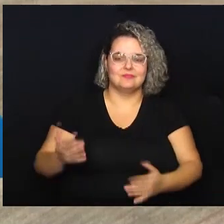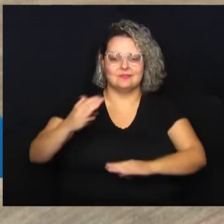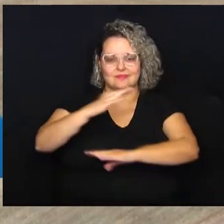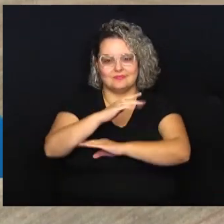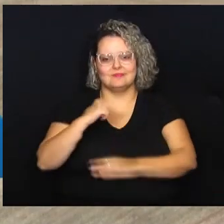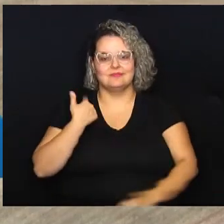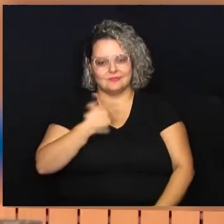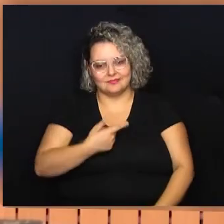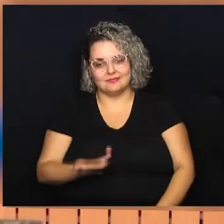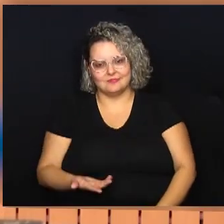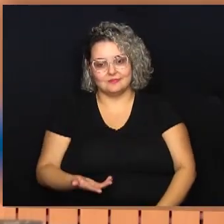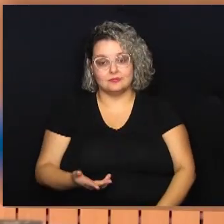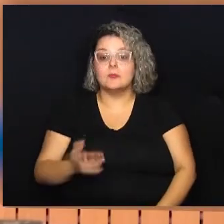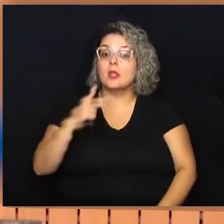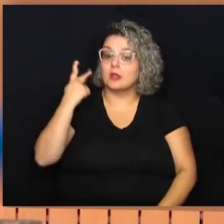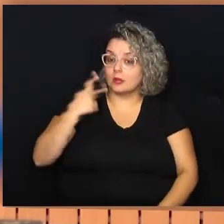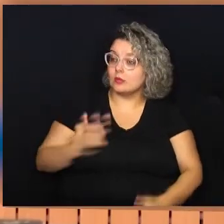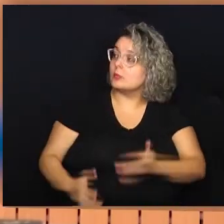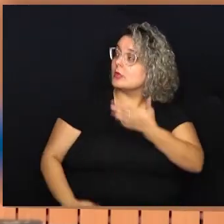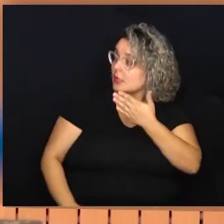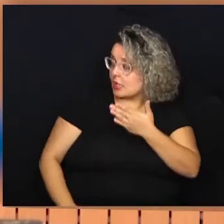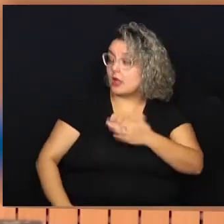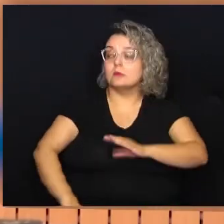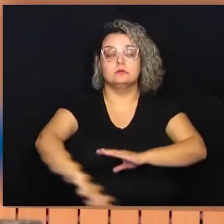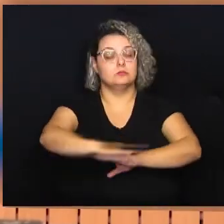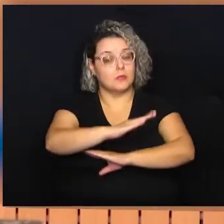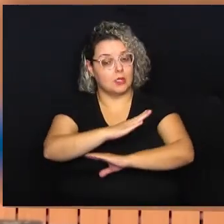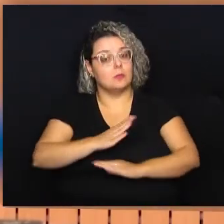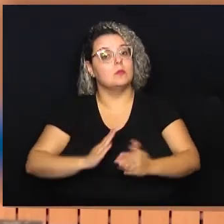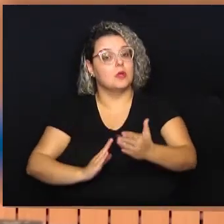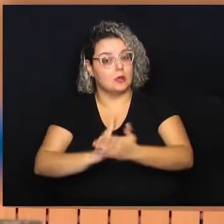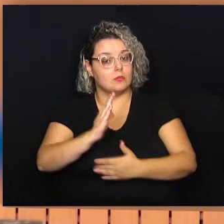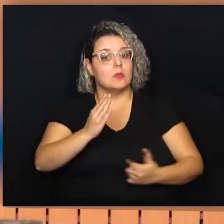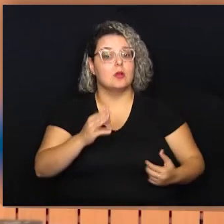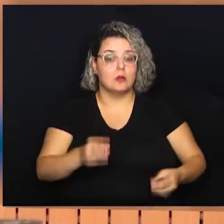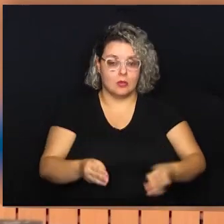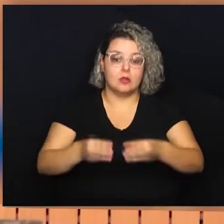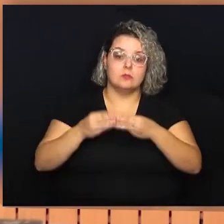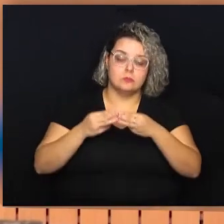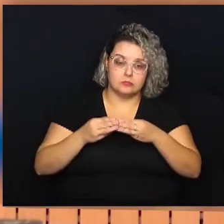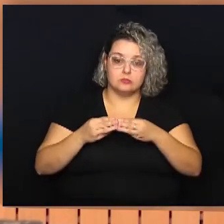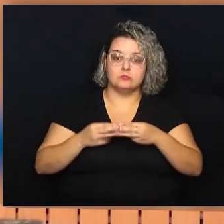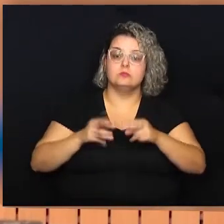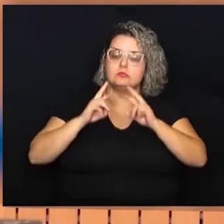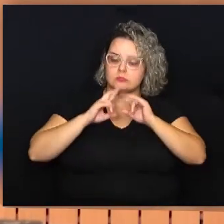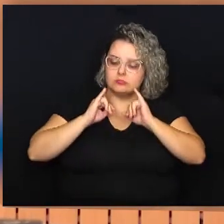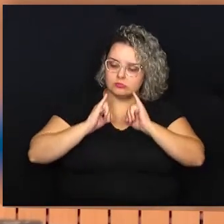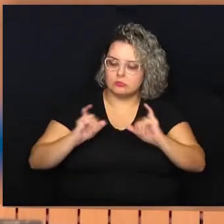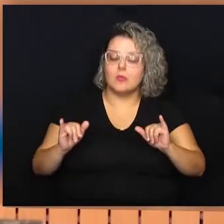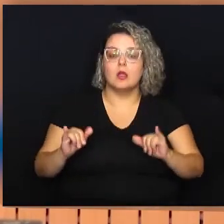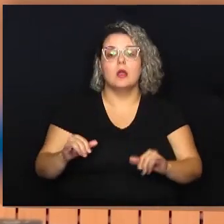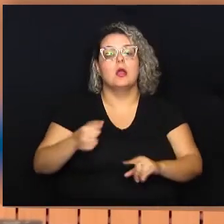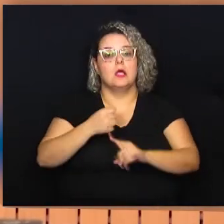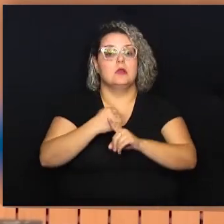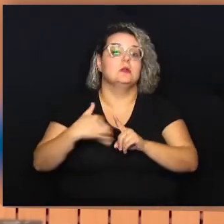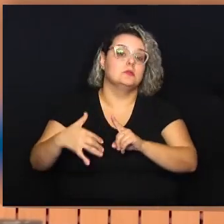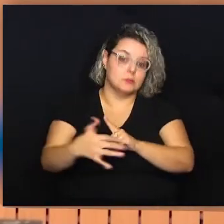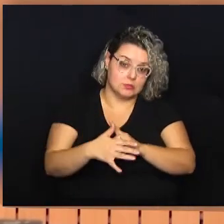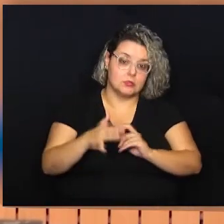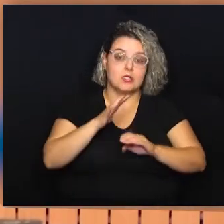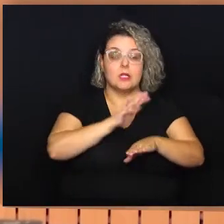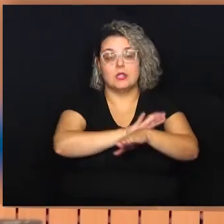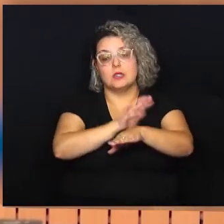enquanto Câmara. De acordo com a parlamentar, a Câmara ter aprovado esta moção, dá um recado à sociedade